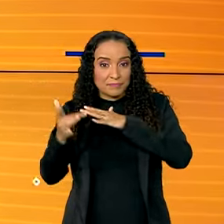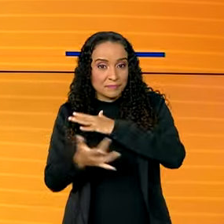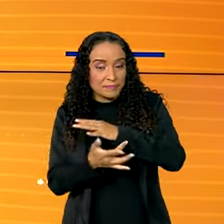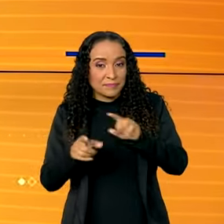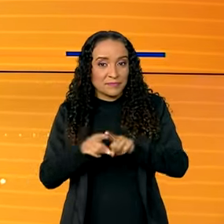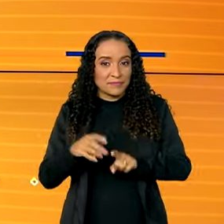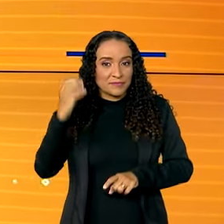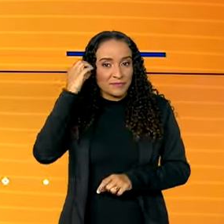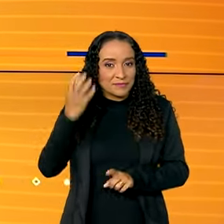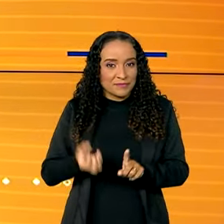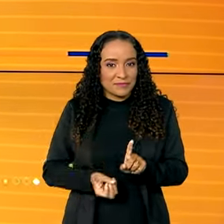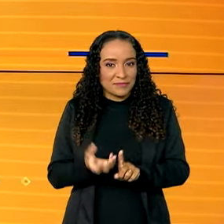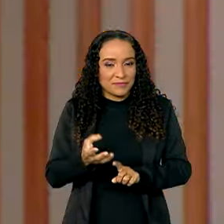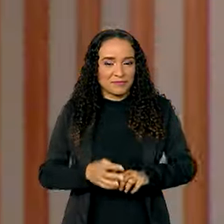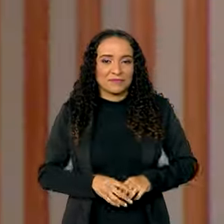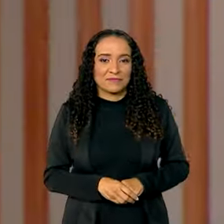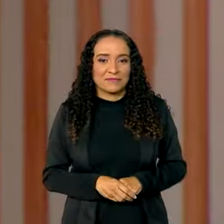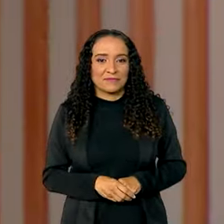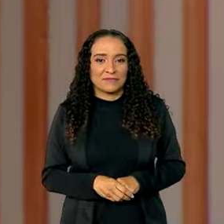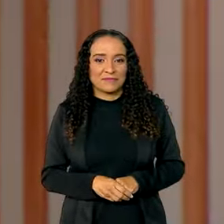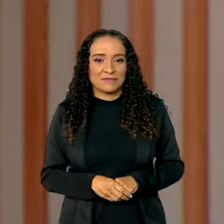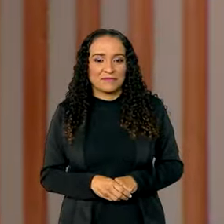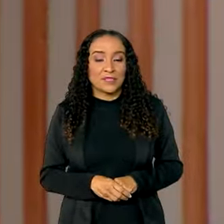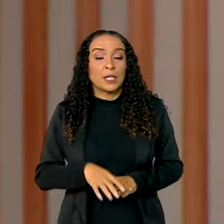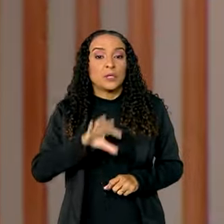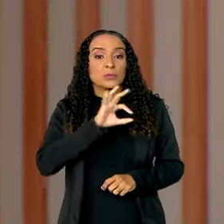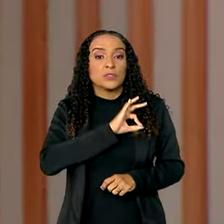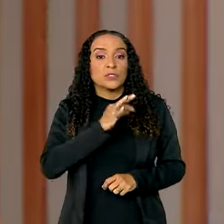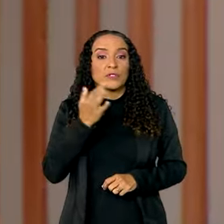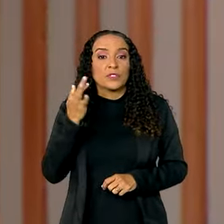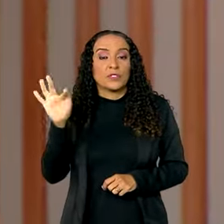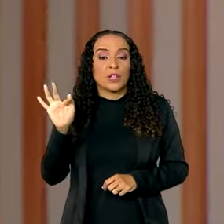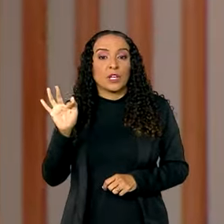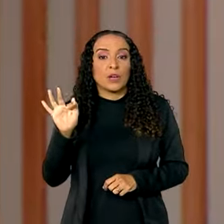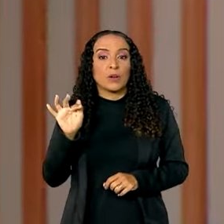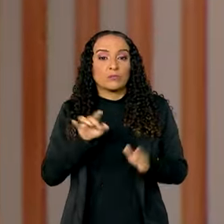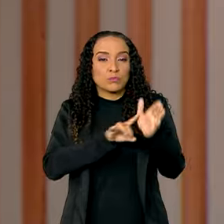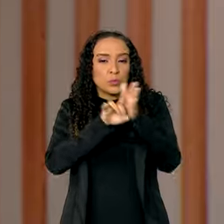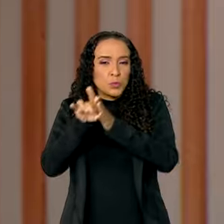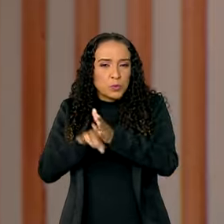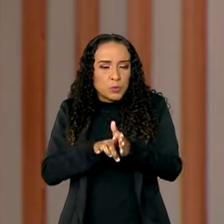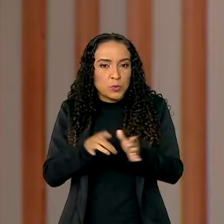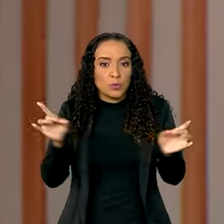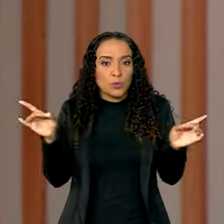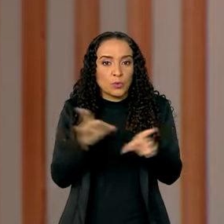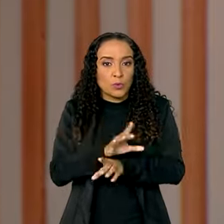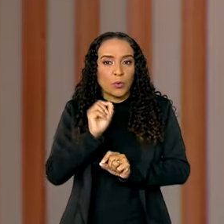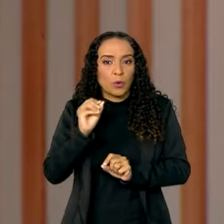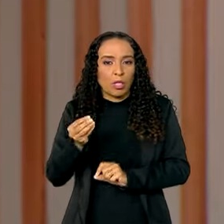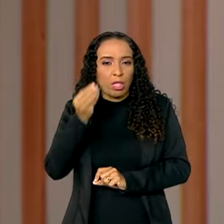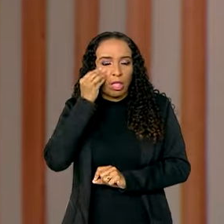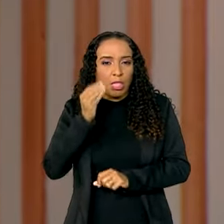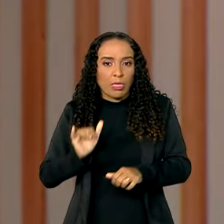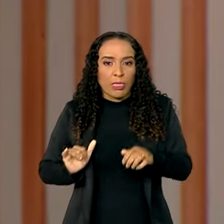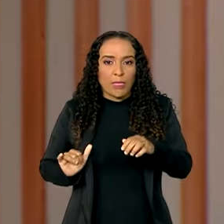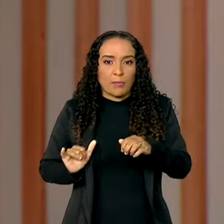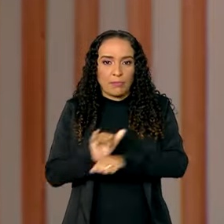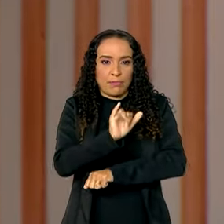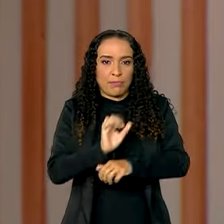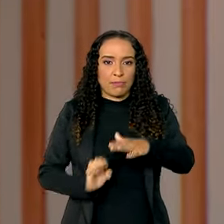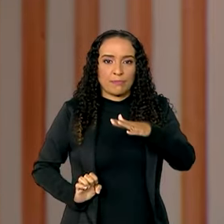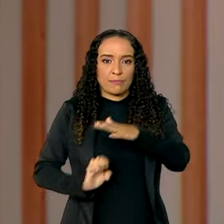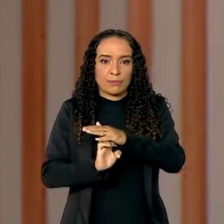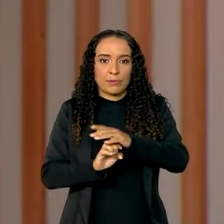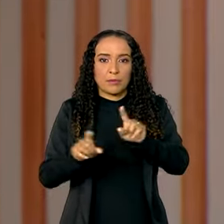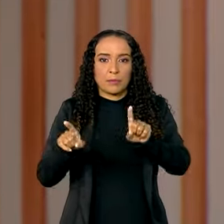sociais e pela Rádio GOV. A Polícia Federal concluiu a investigação que apurou a tentativa de golpe de Estado